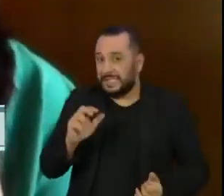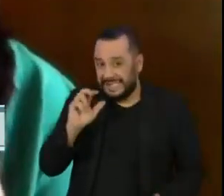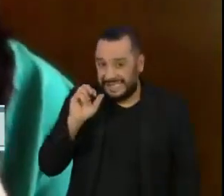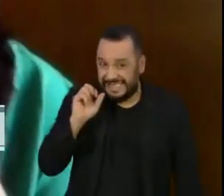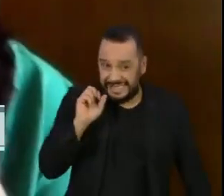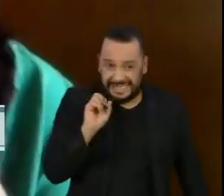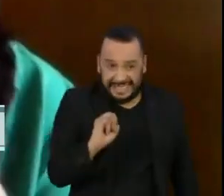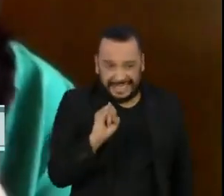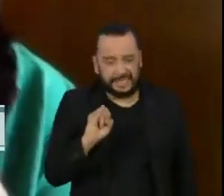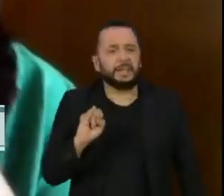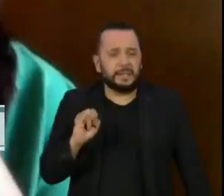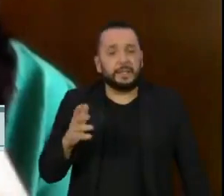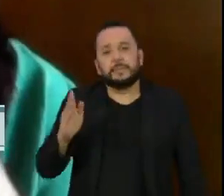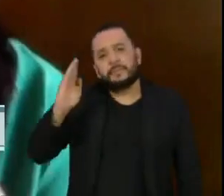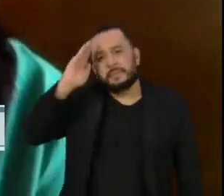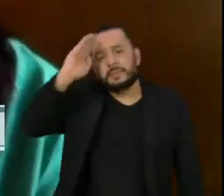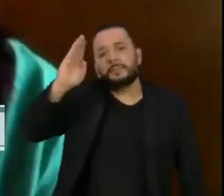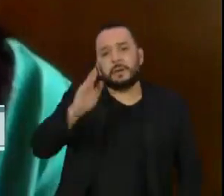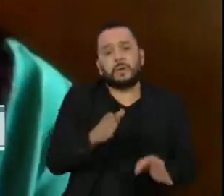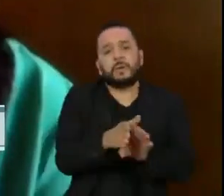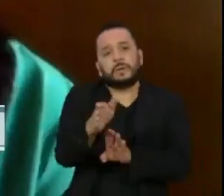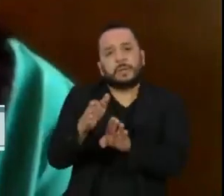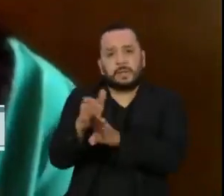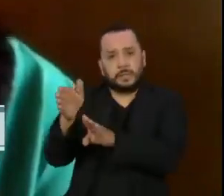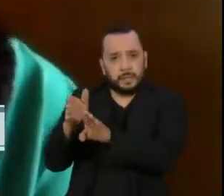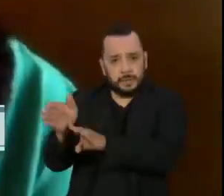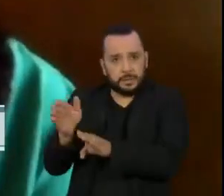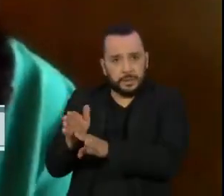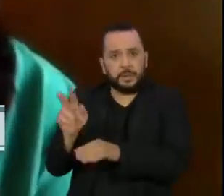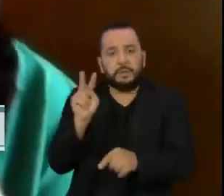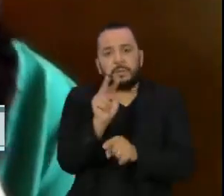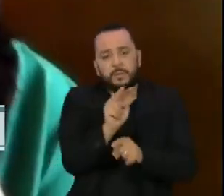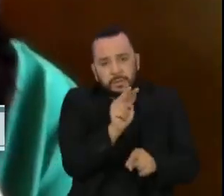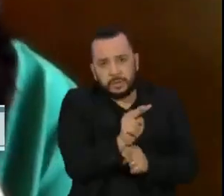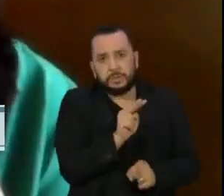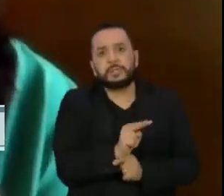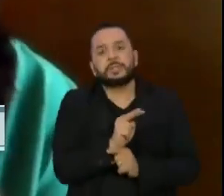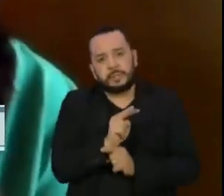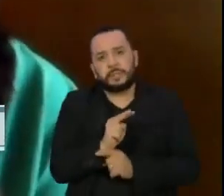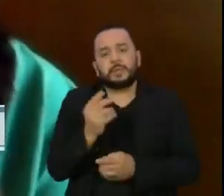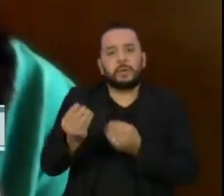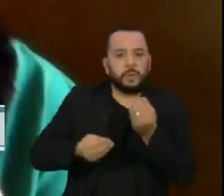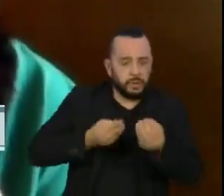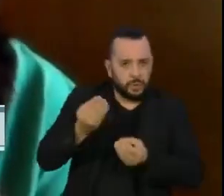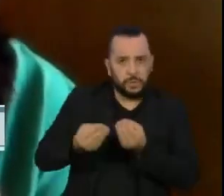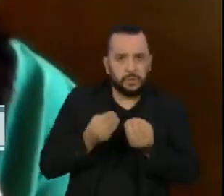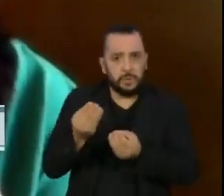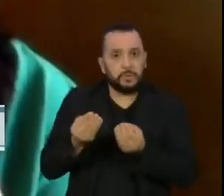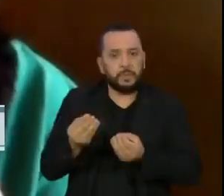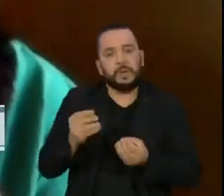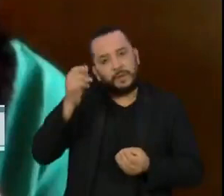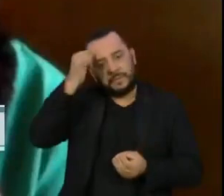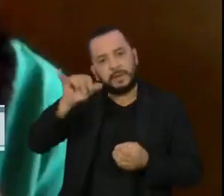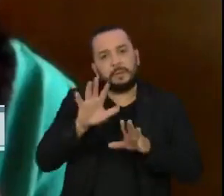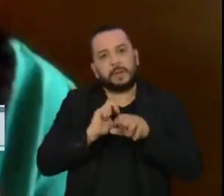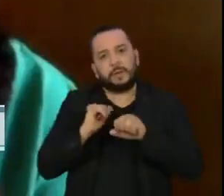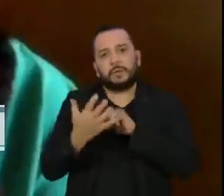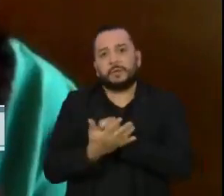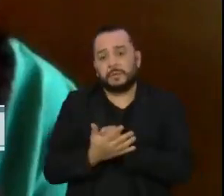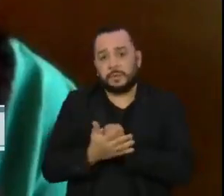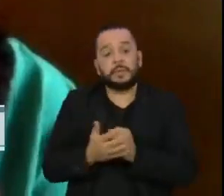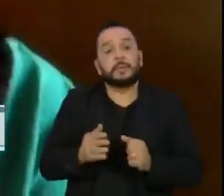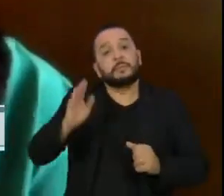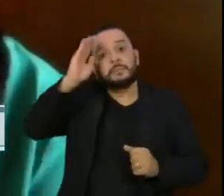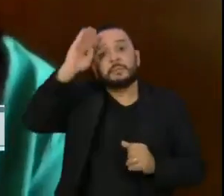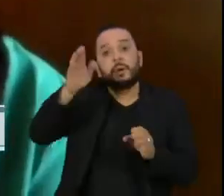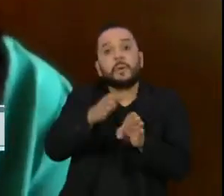a principal orientação para se proteger da própria doença, Covid, a principal